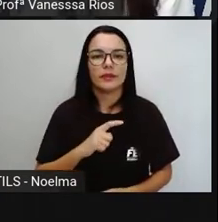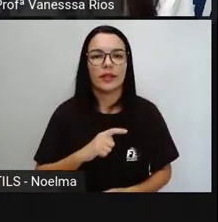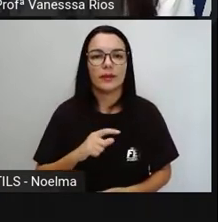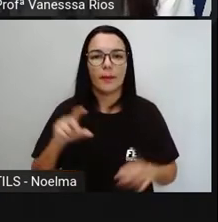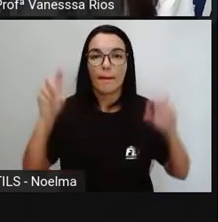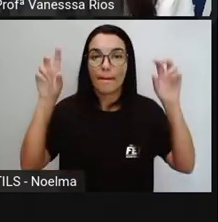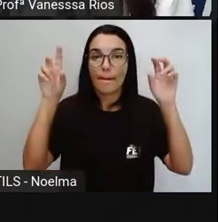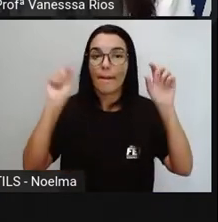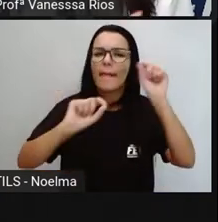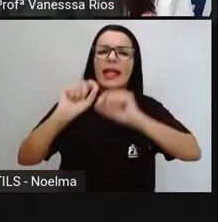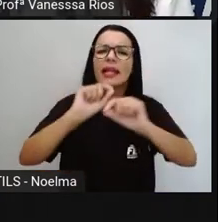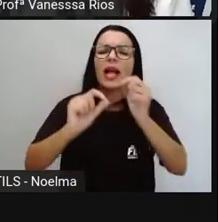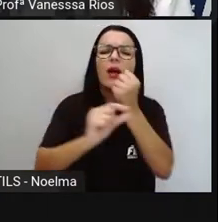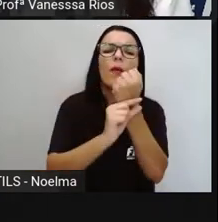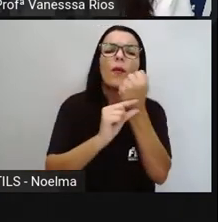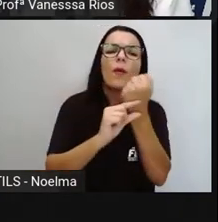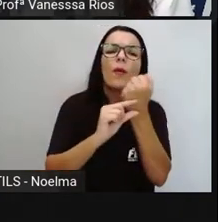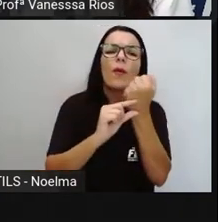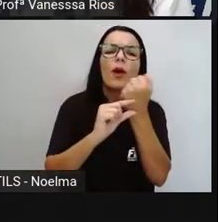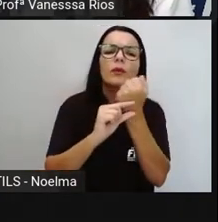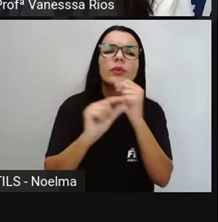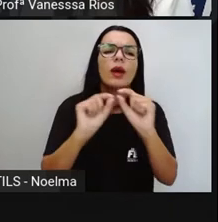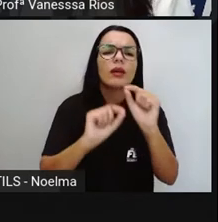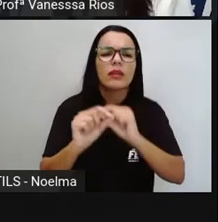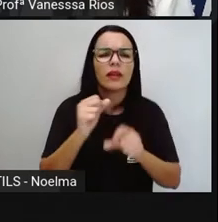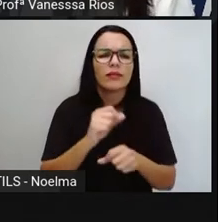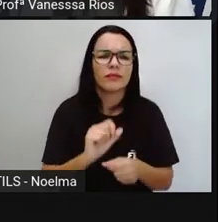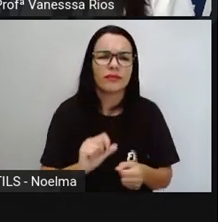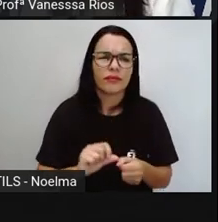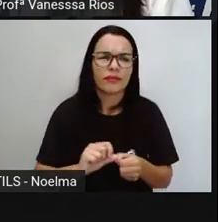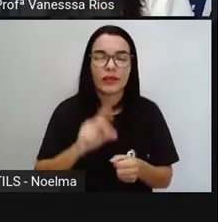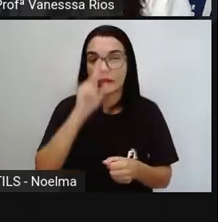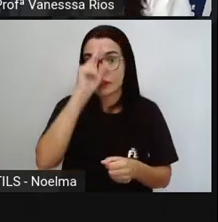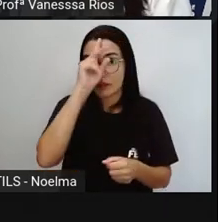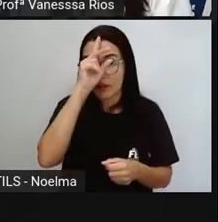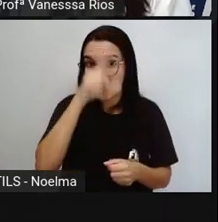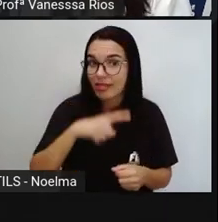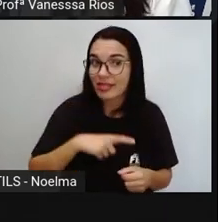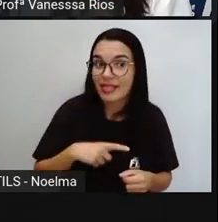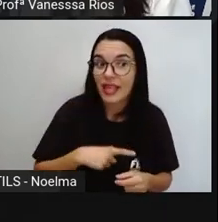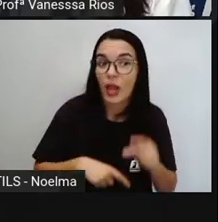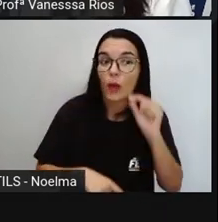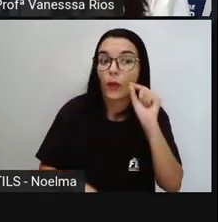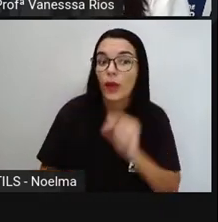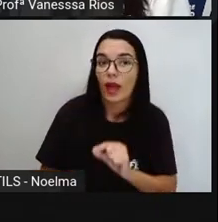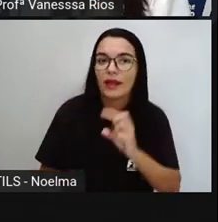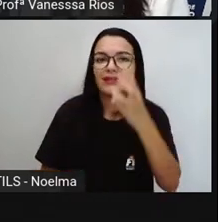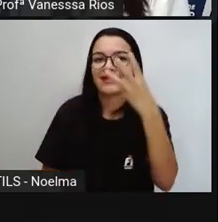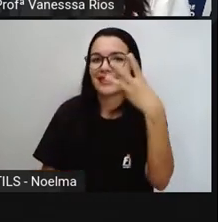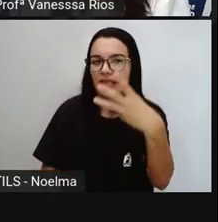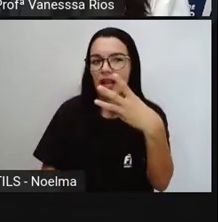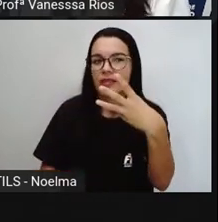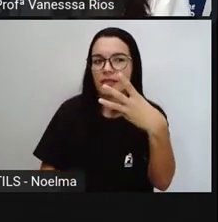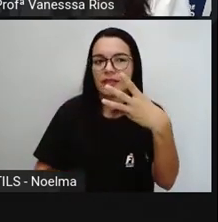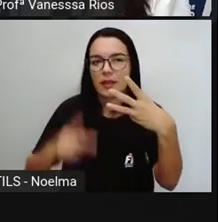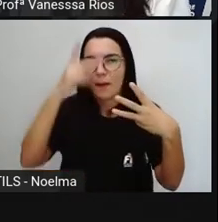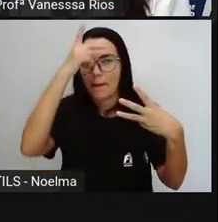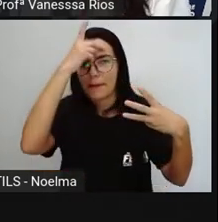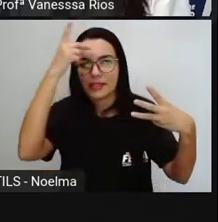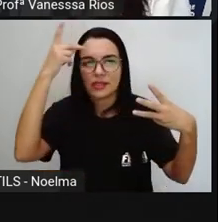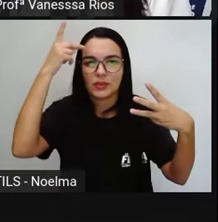Quem é o autor da obra? Na verdade, esse livro, ele foi escrito aí por três